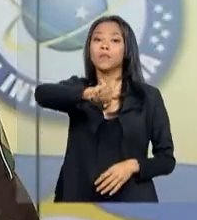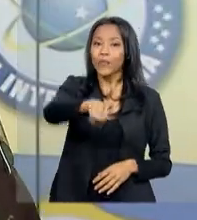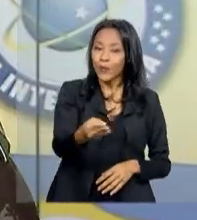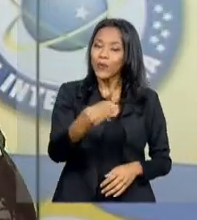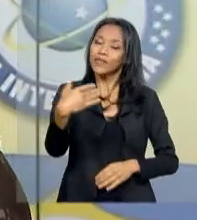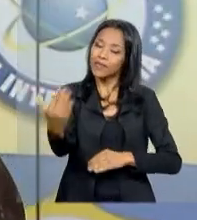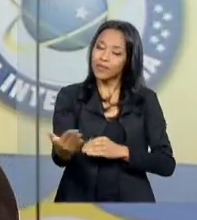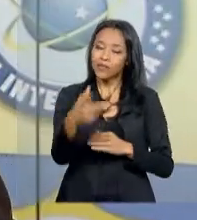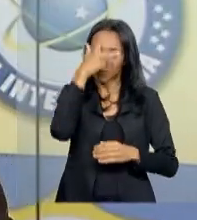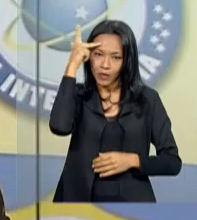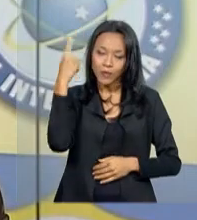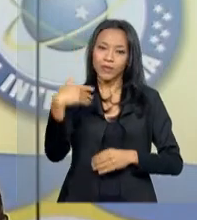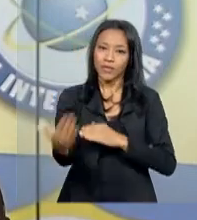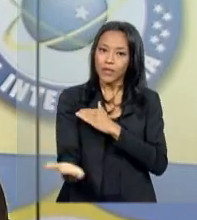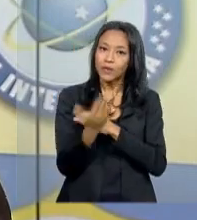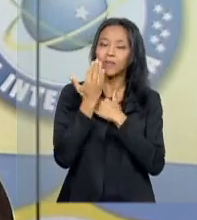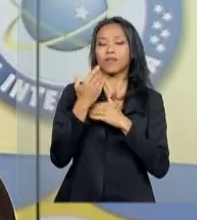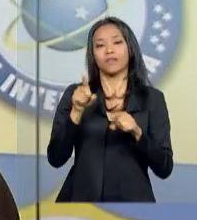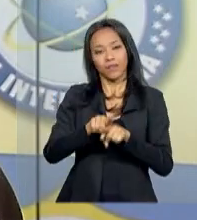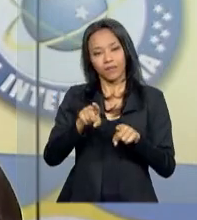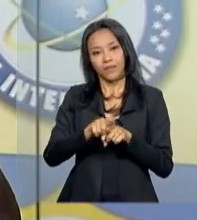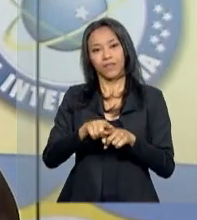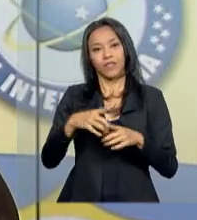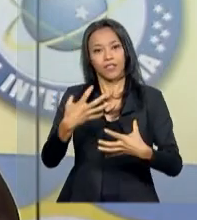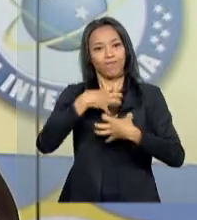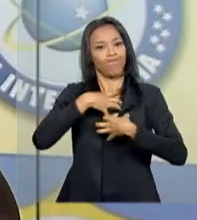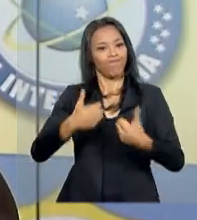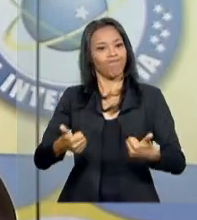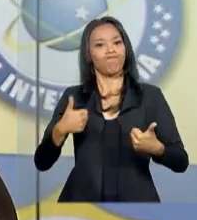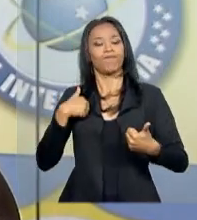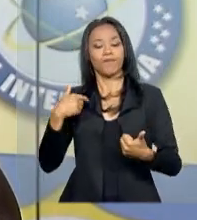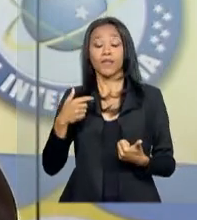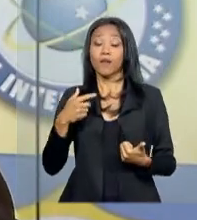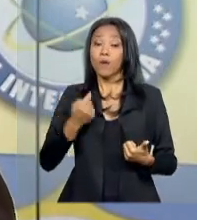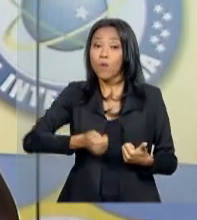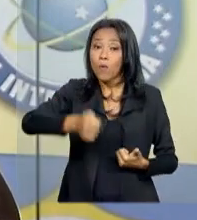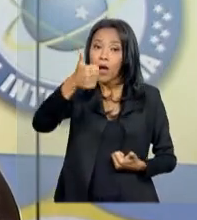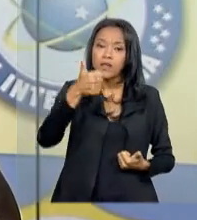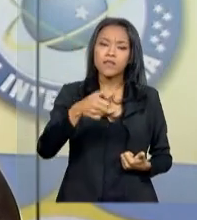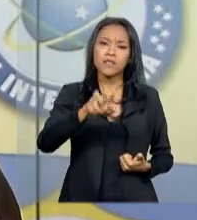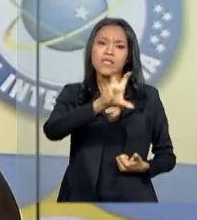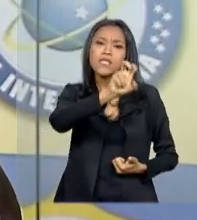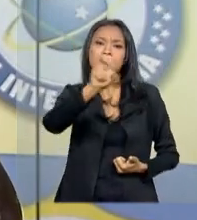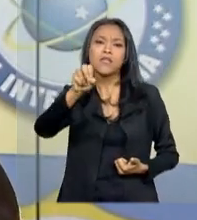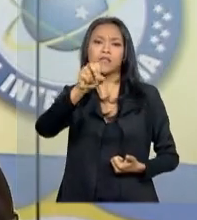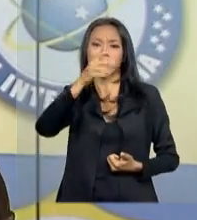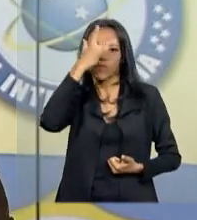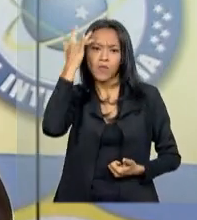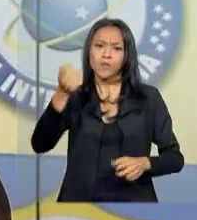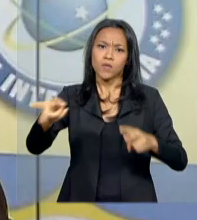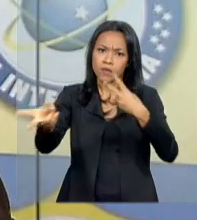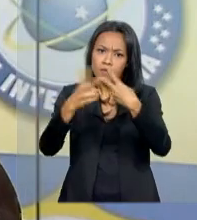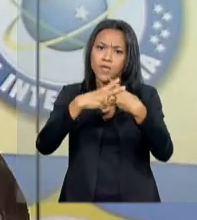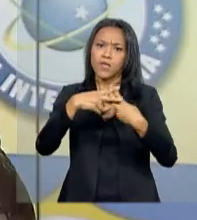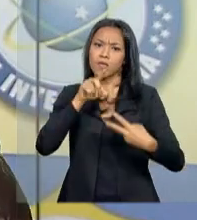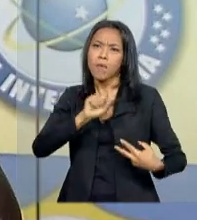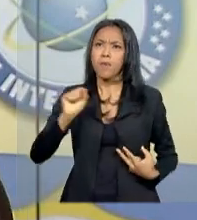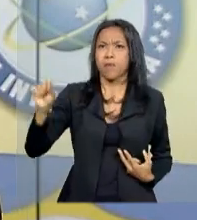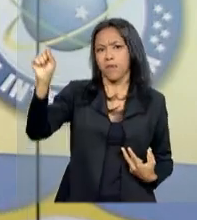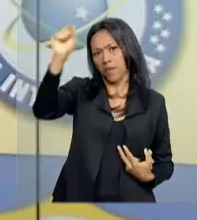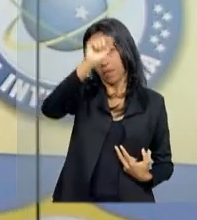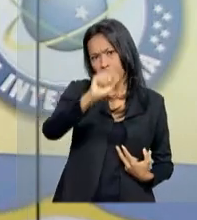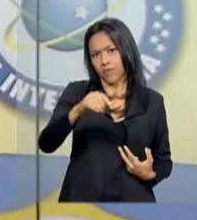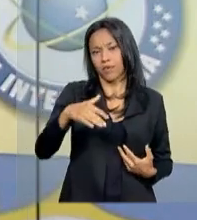direta e indiretamente. Falamos mais de quase 500 presos dentro das ações do Comando